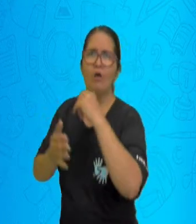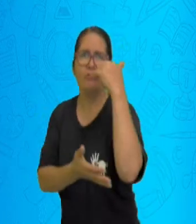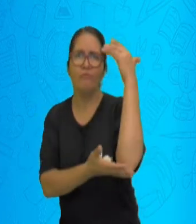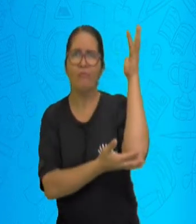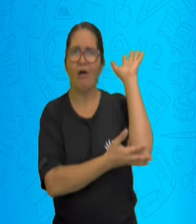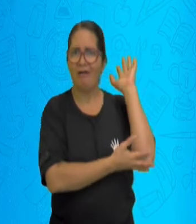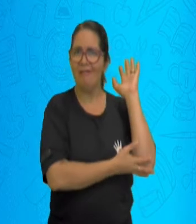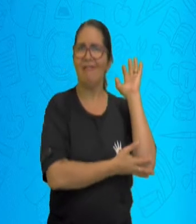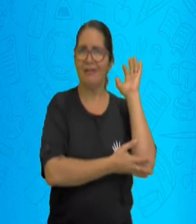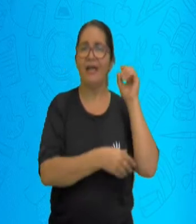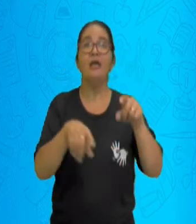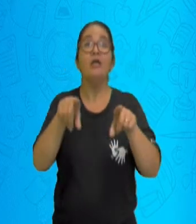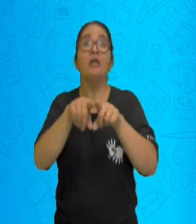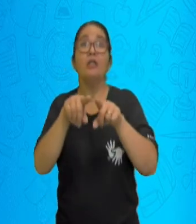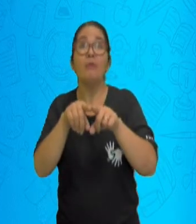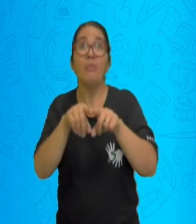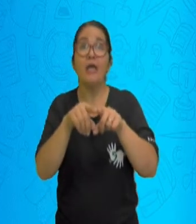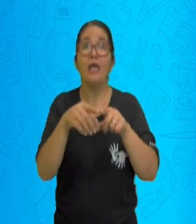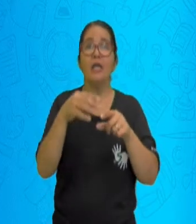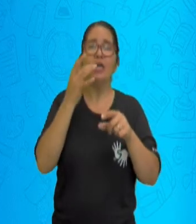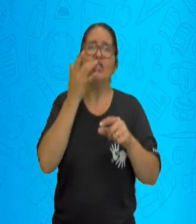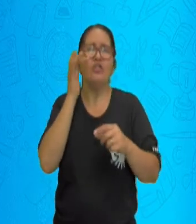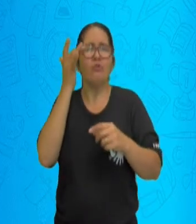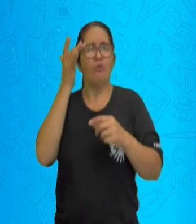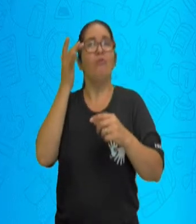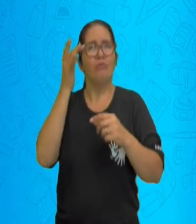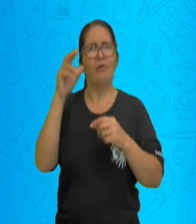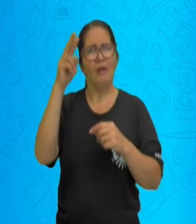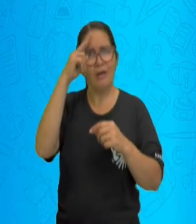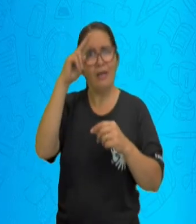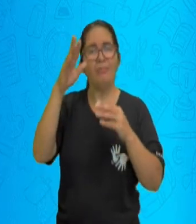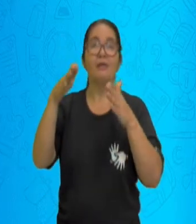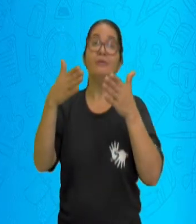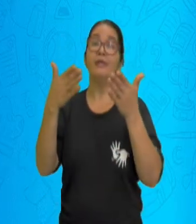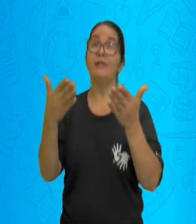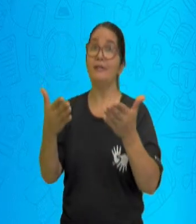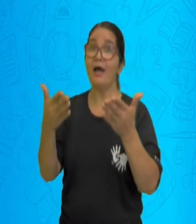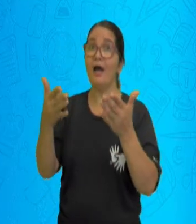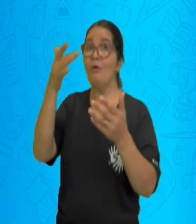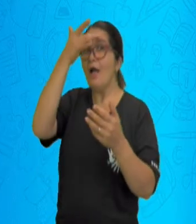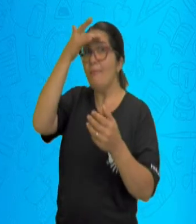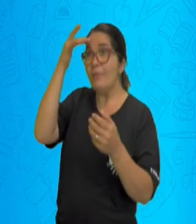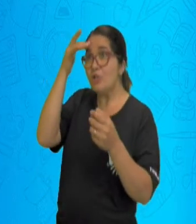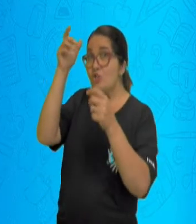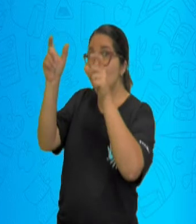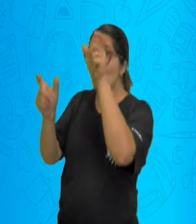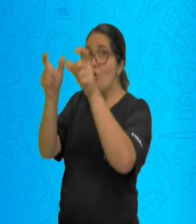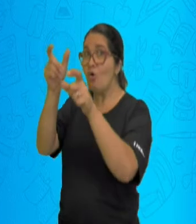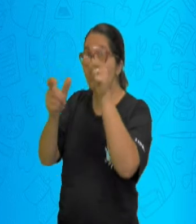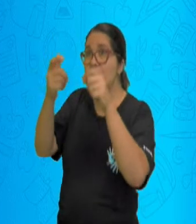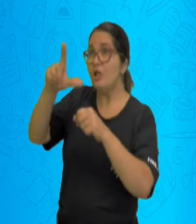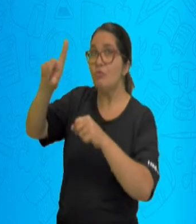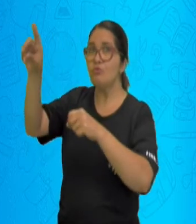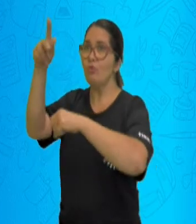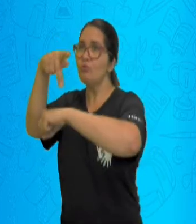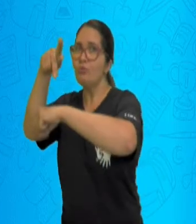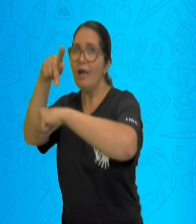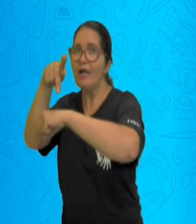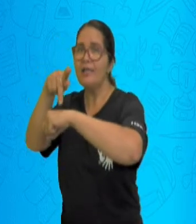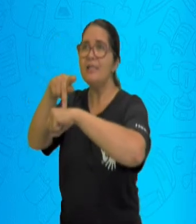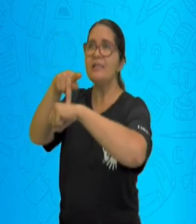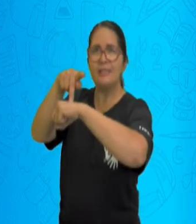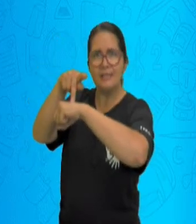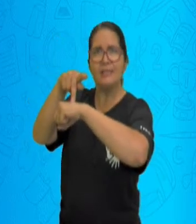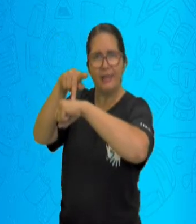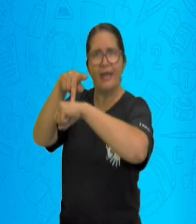era realmente bom morar no Brasil, plantar, trabalhar, e depois foram chegando outras nações. O primeiro grande grupo que chegou